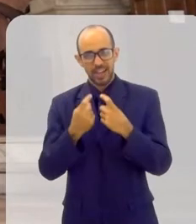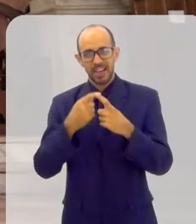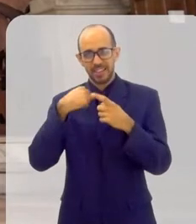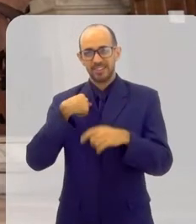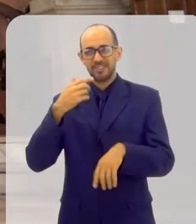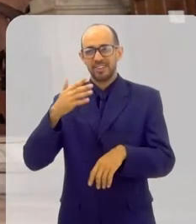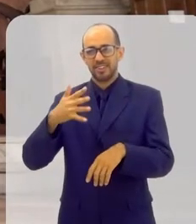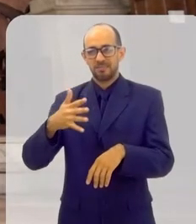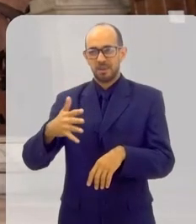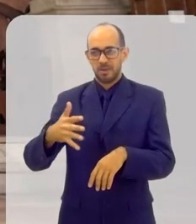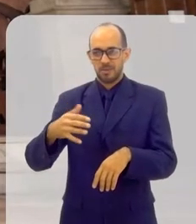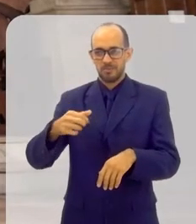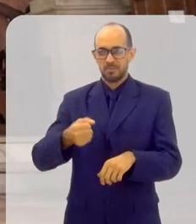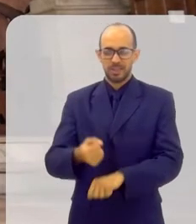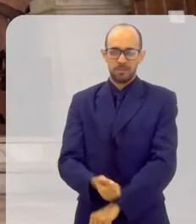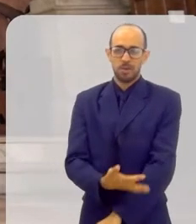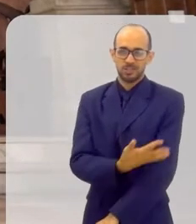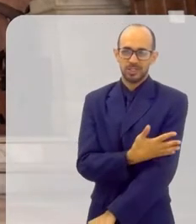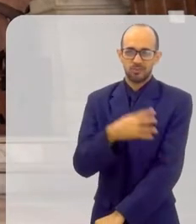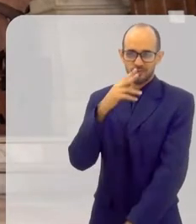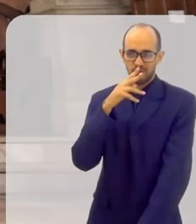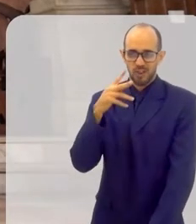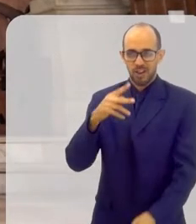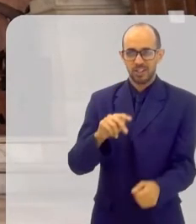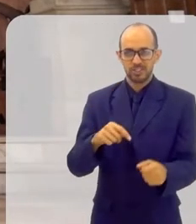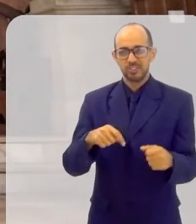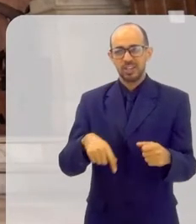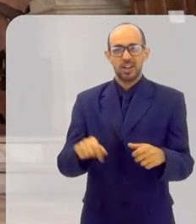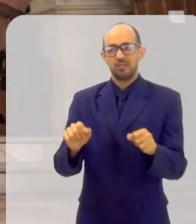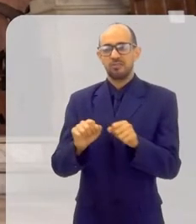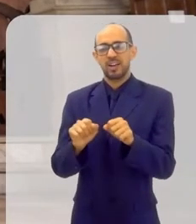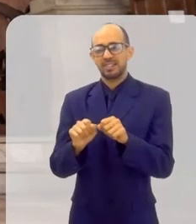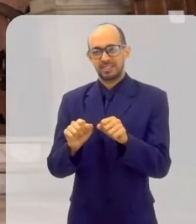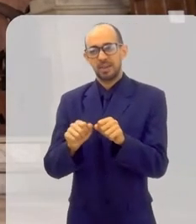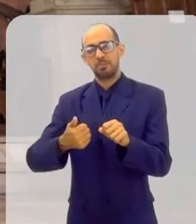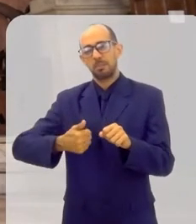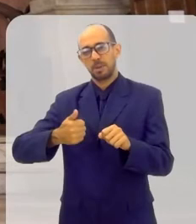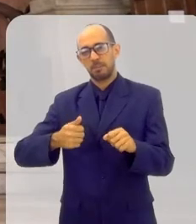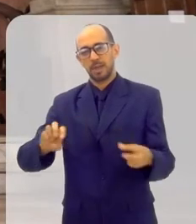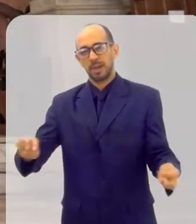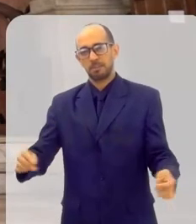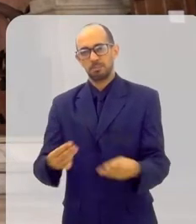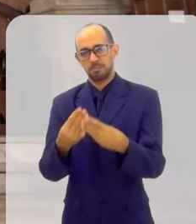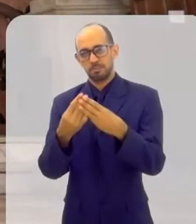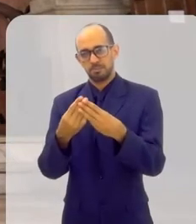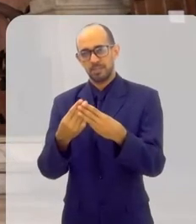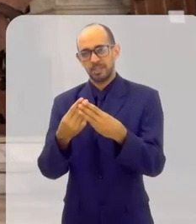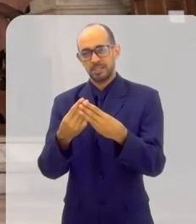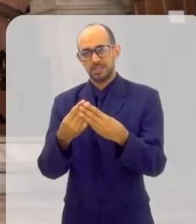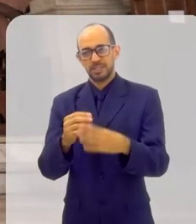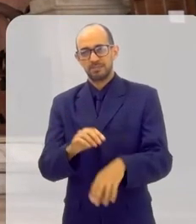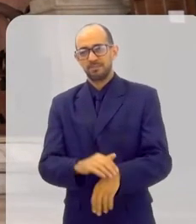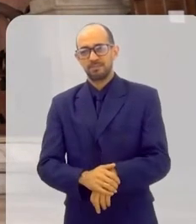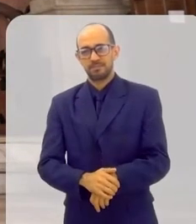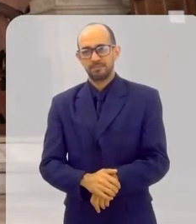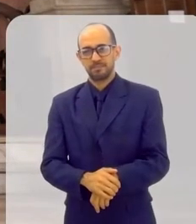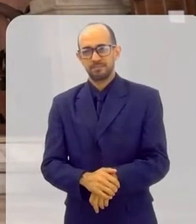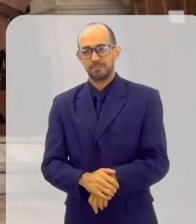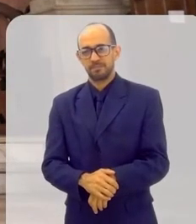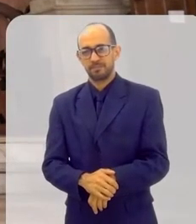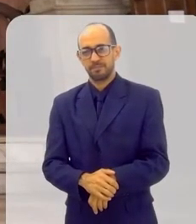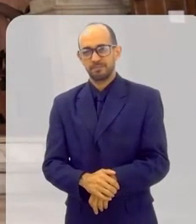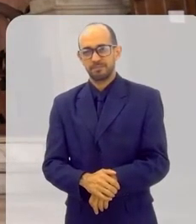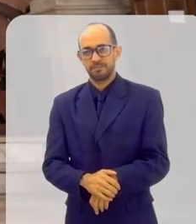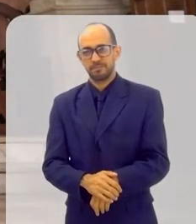minha mão tremia muito e eu fiquei muito emocionado também ao celebrar a minha primeira missa, a minha primeira divina liturgia.